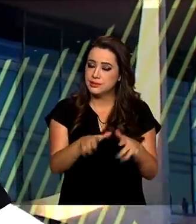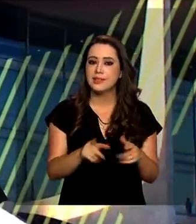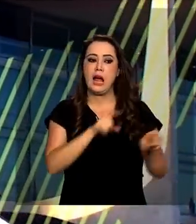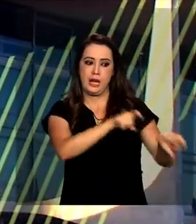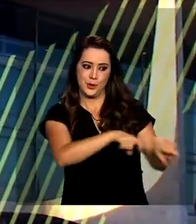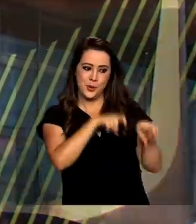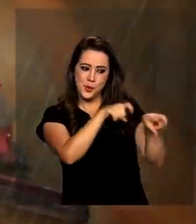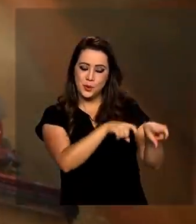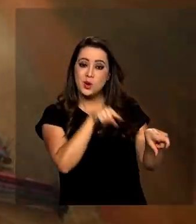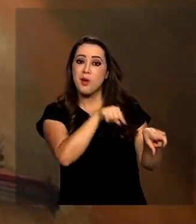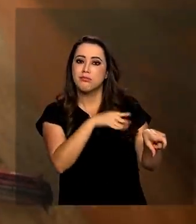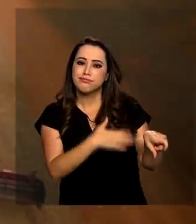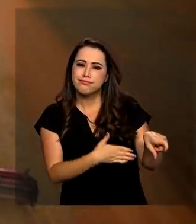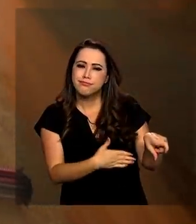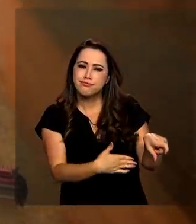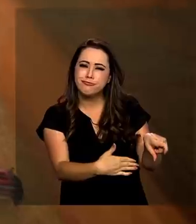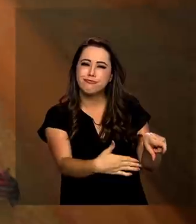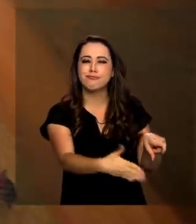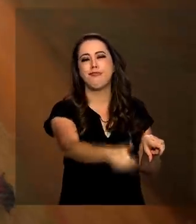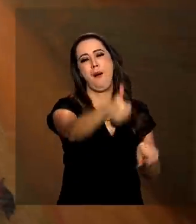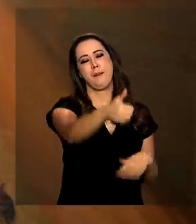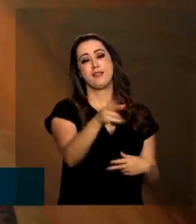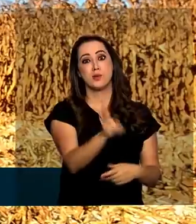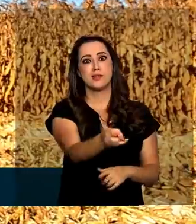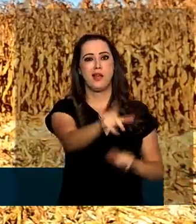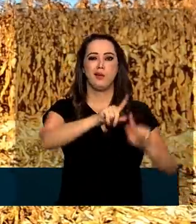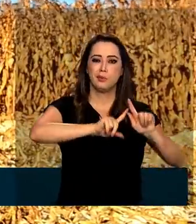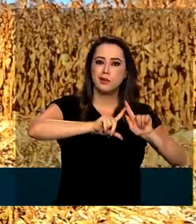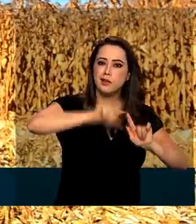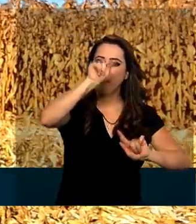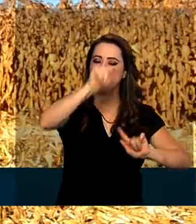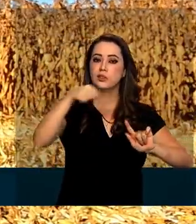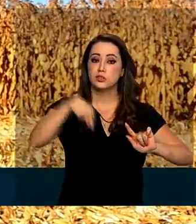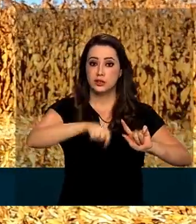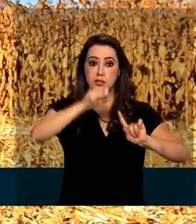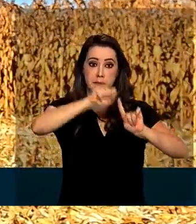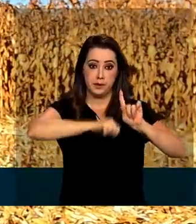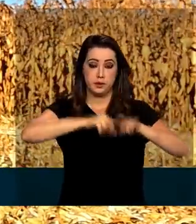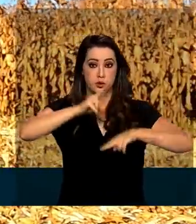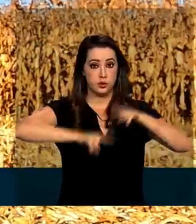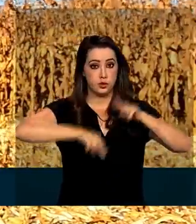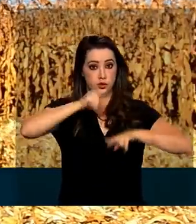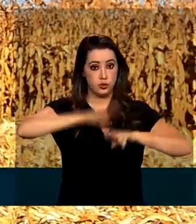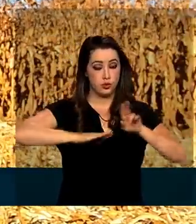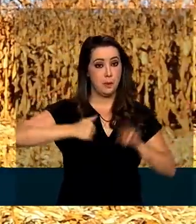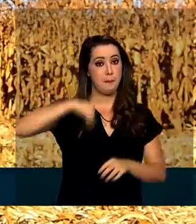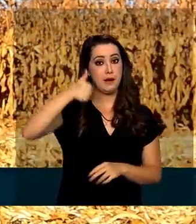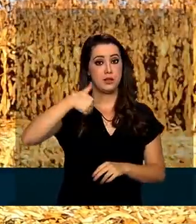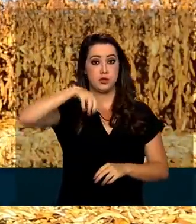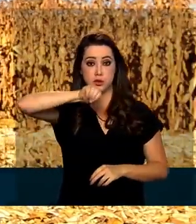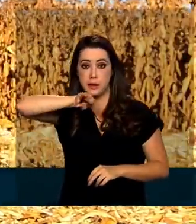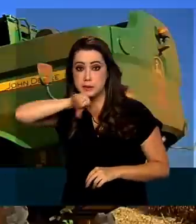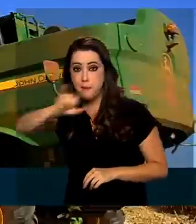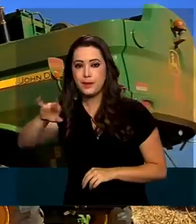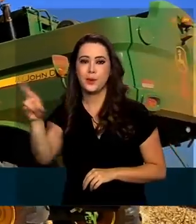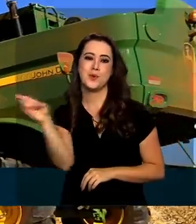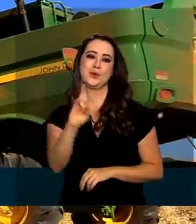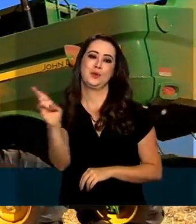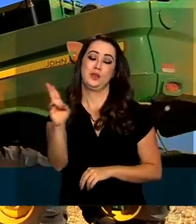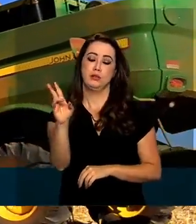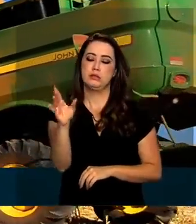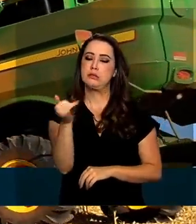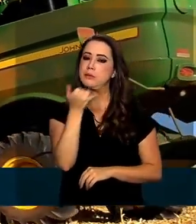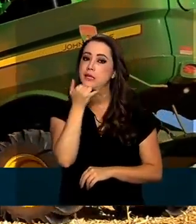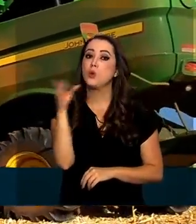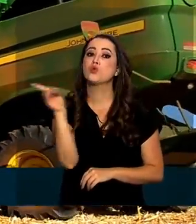para. As exportações foram recordes neste mês de junho e chegaram a mais de 10 bilhões de dólares, um crescimento